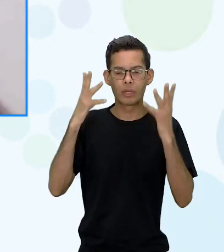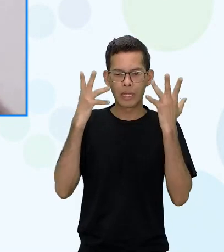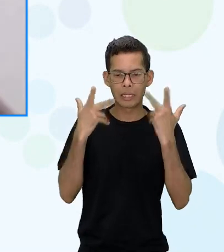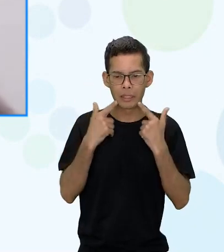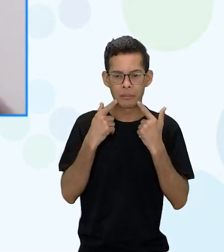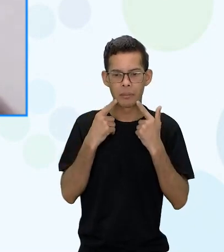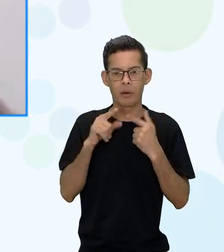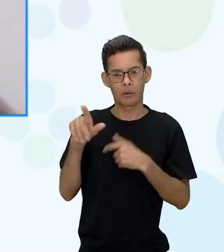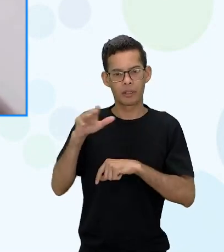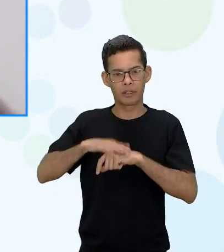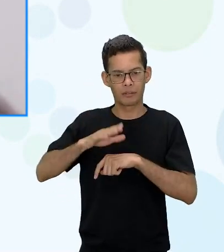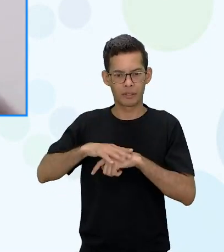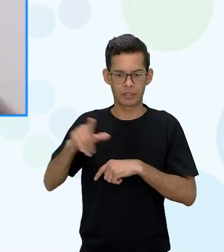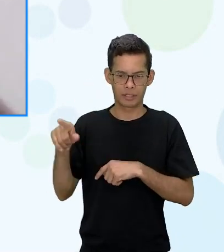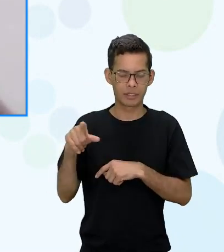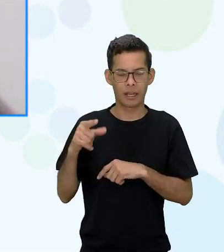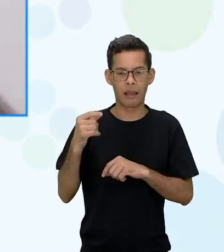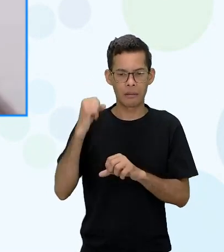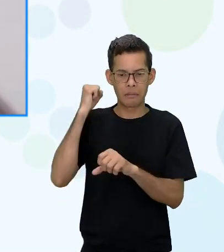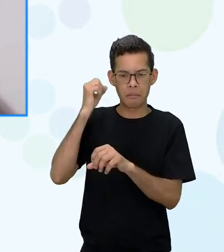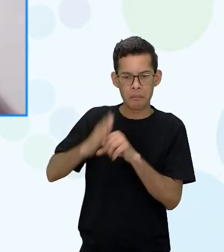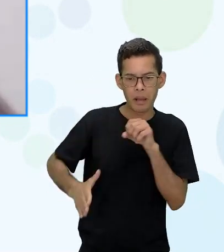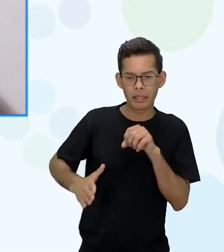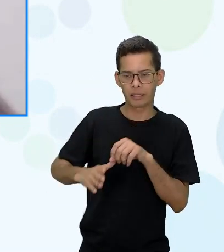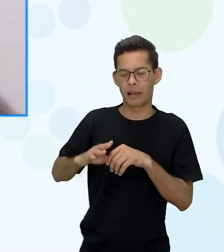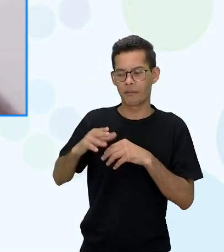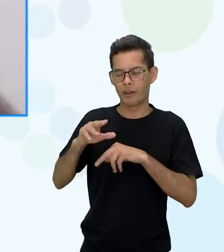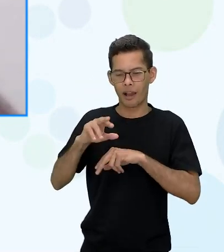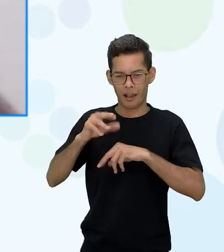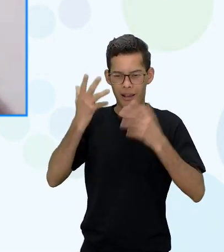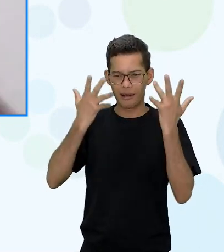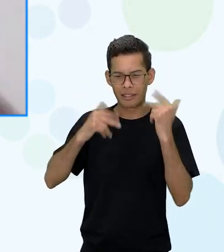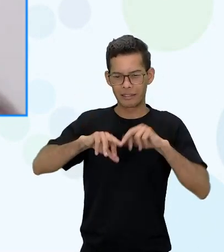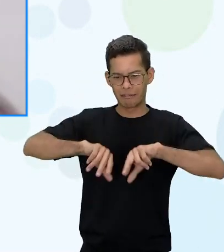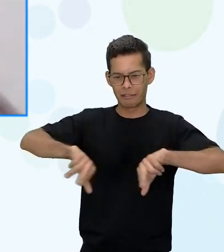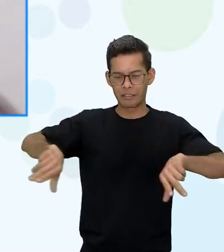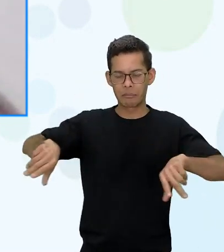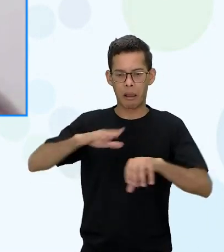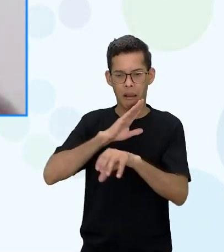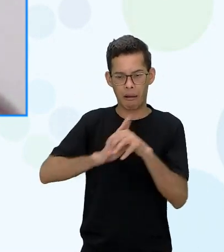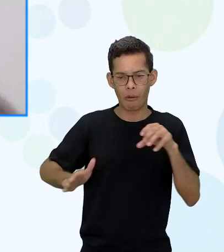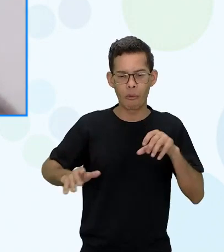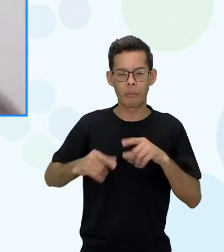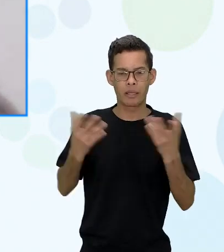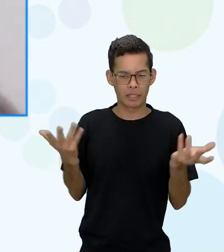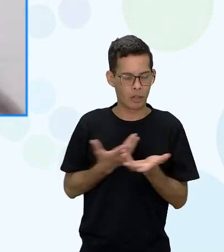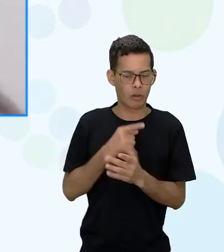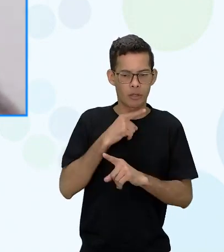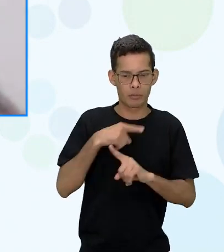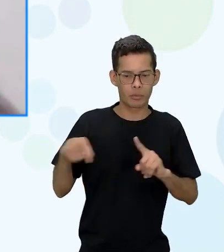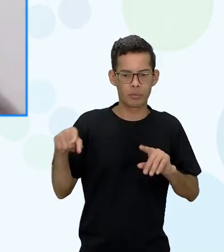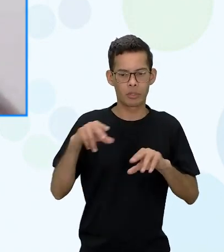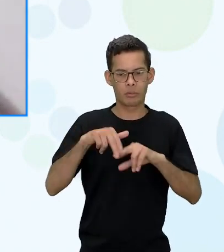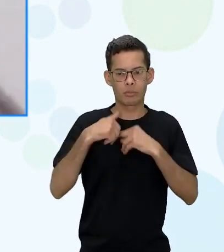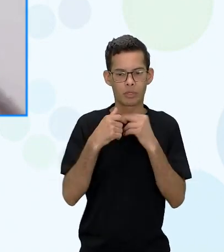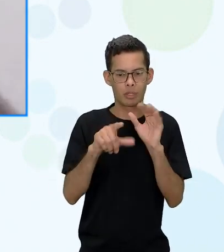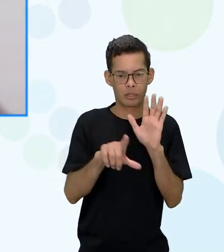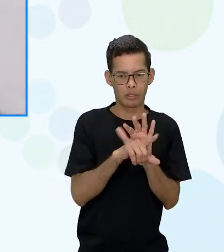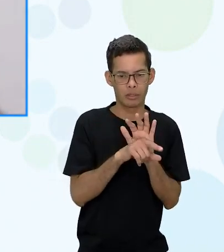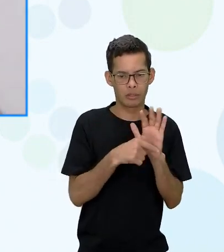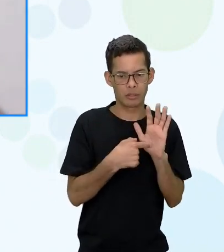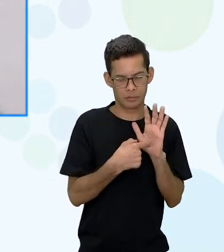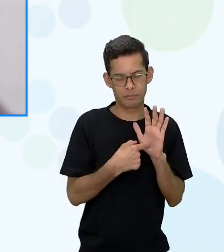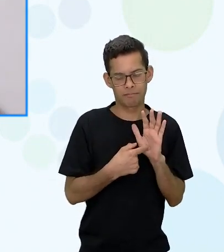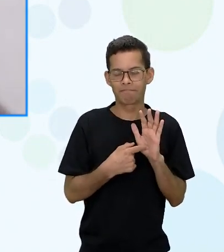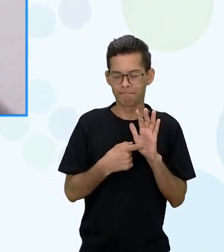amparado pela constituição né religiosidade pode-se fazer sacrifício com animais e ela era um jeito dela estar